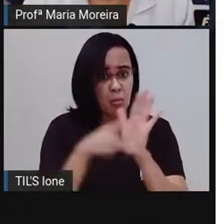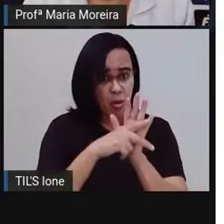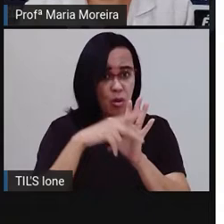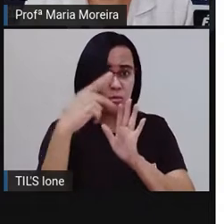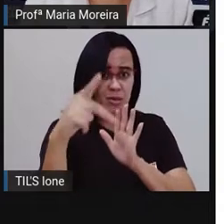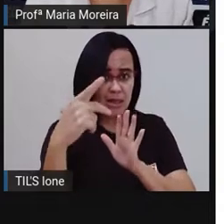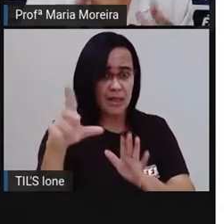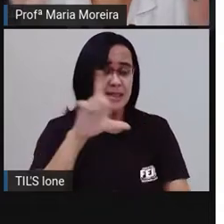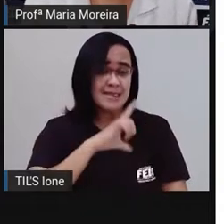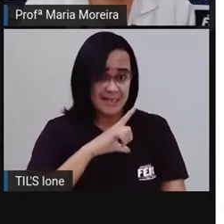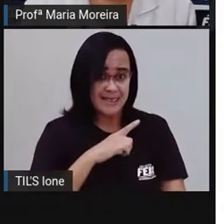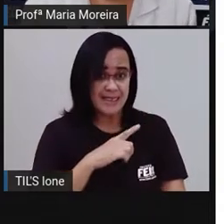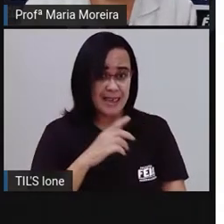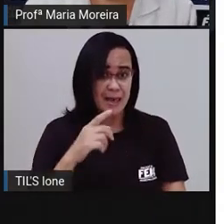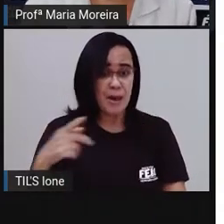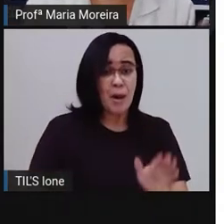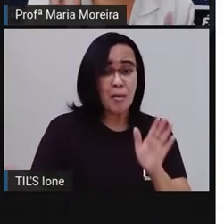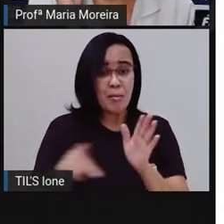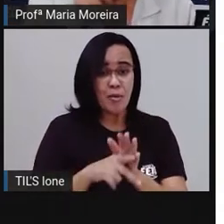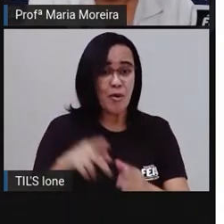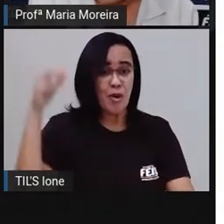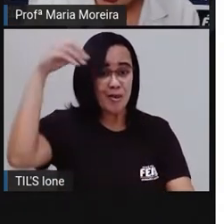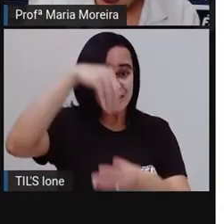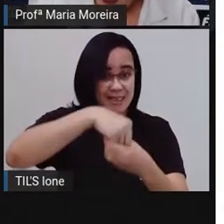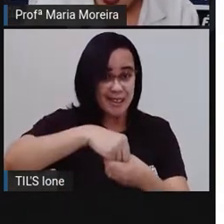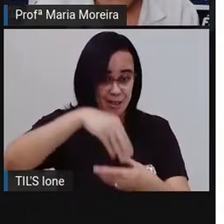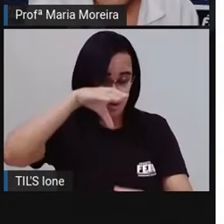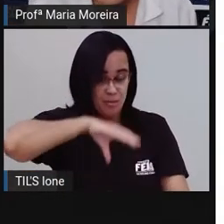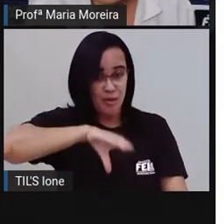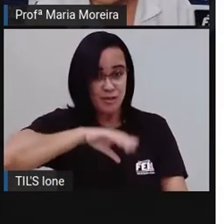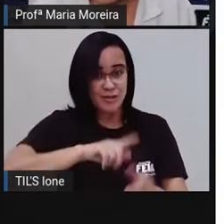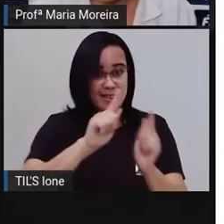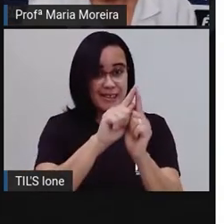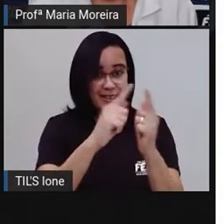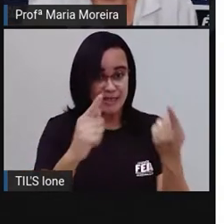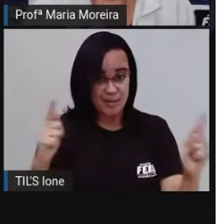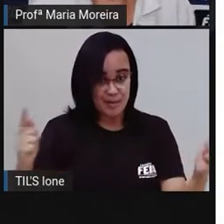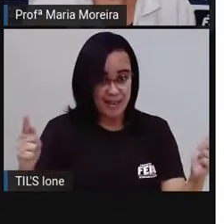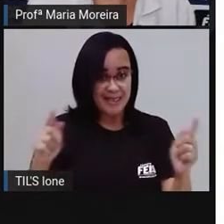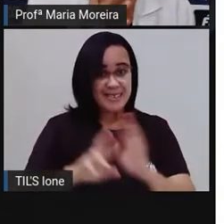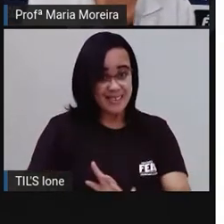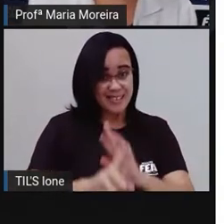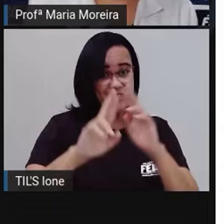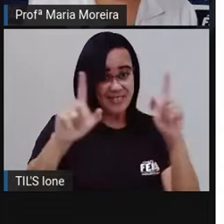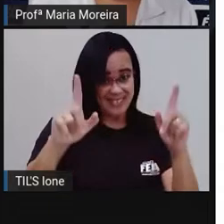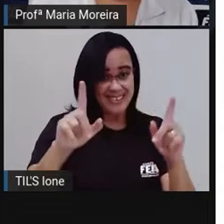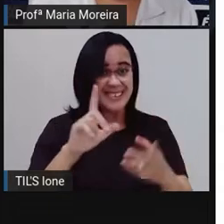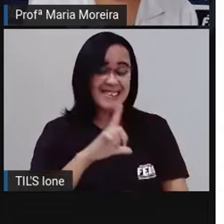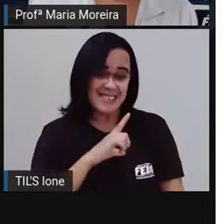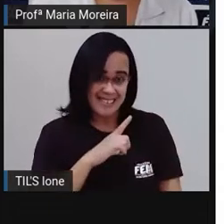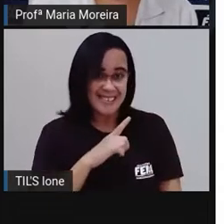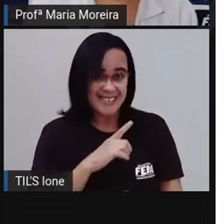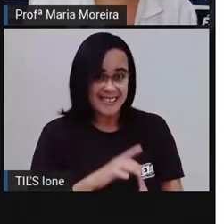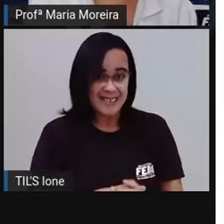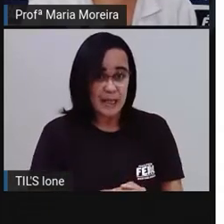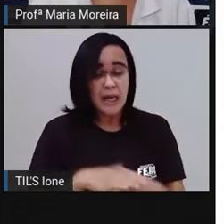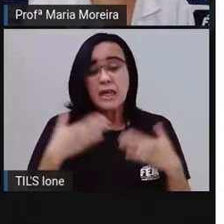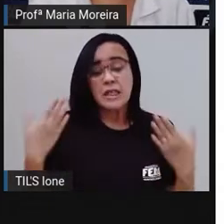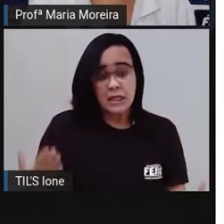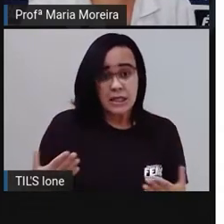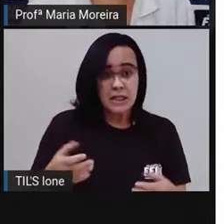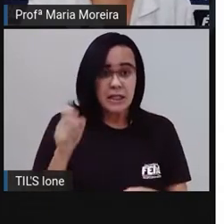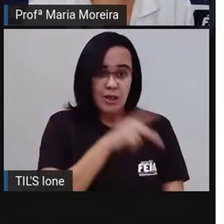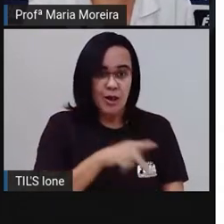gramaticais, ou seja, partes da gramática aí diferentes. Bom, como eu estava dizendo para vocês, vamos